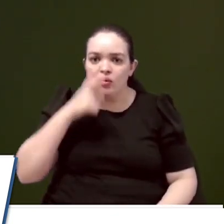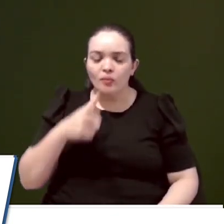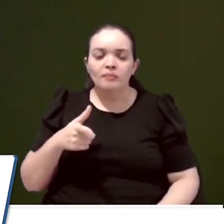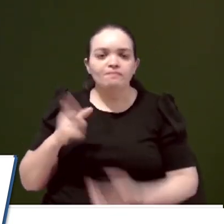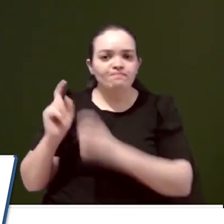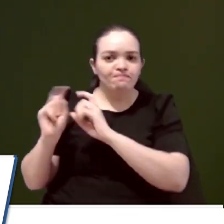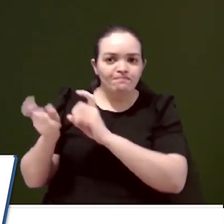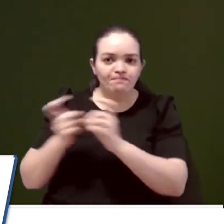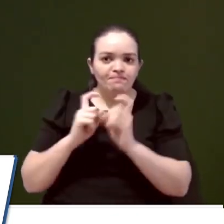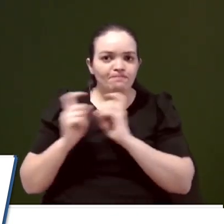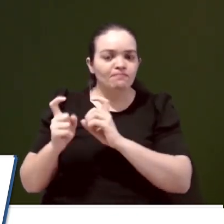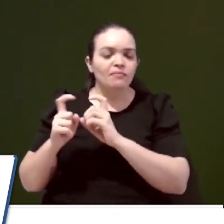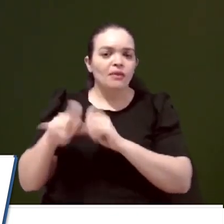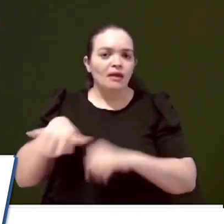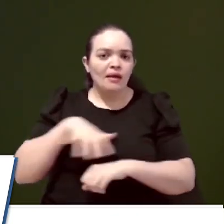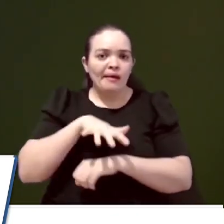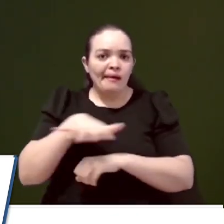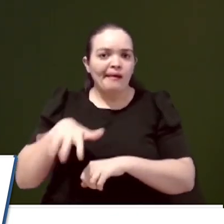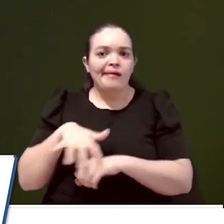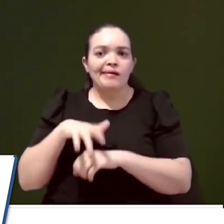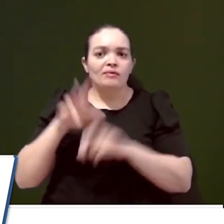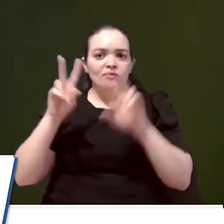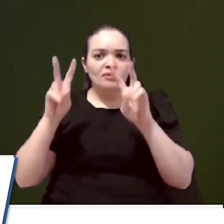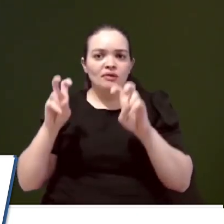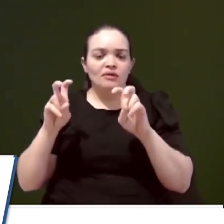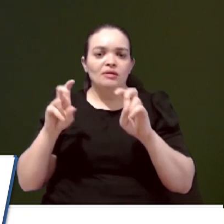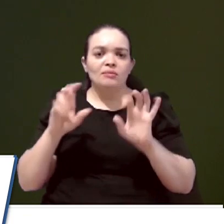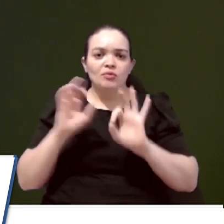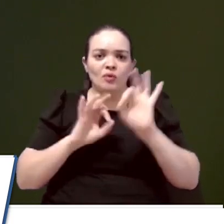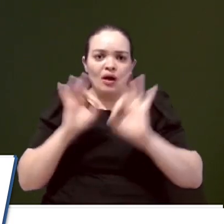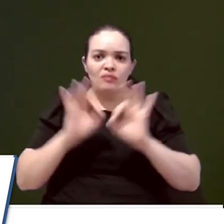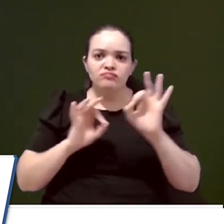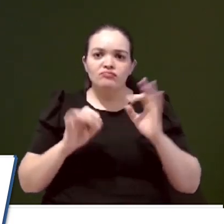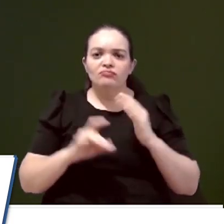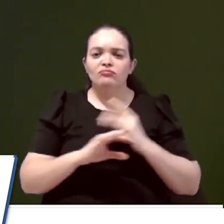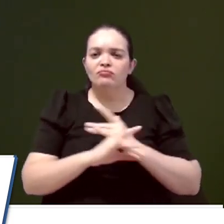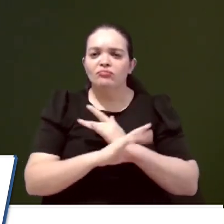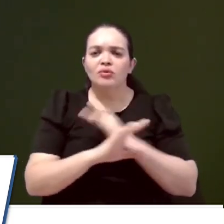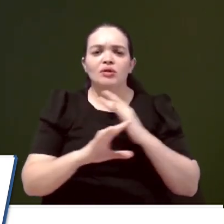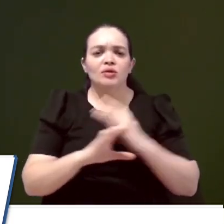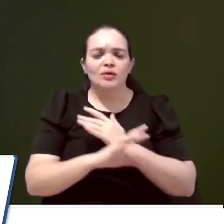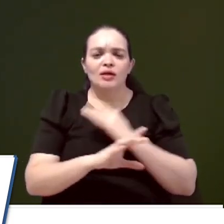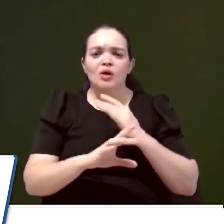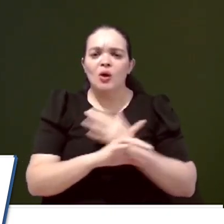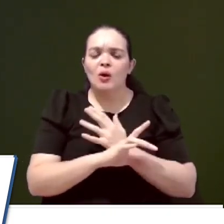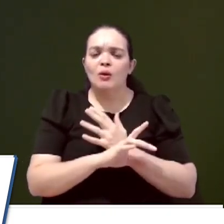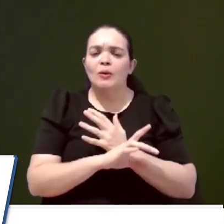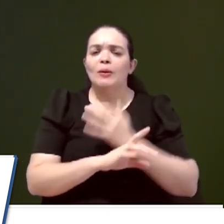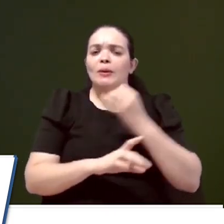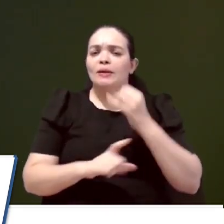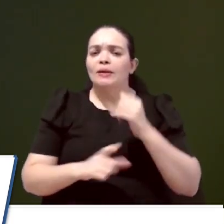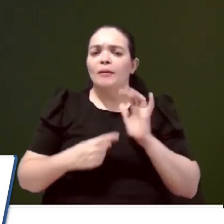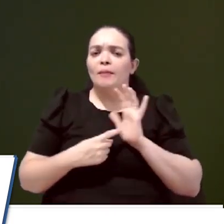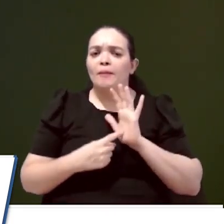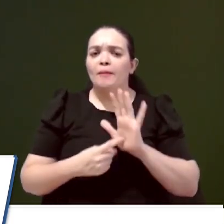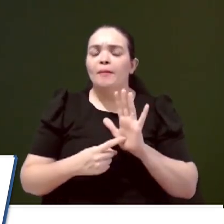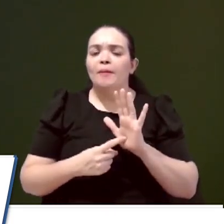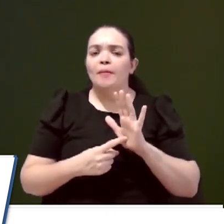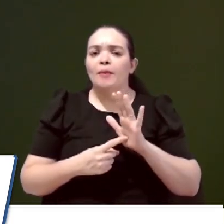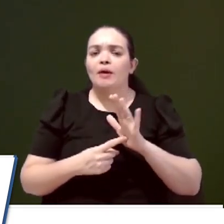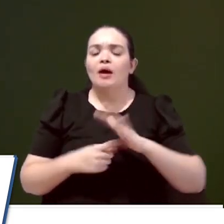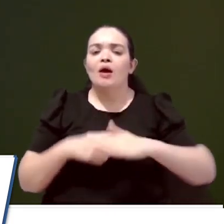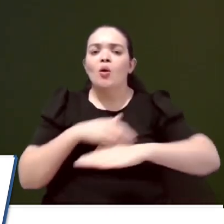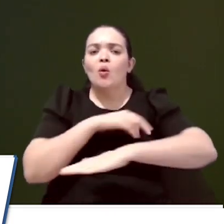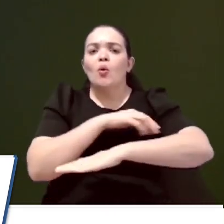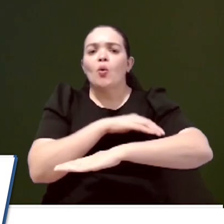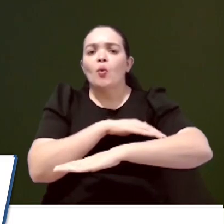essa mobilidade urbana. E reiteradas vezes, a gente fala sobre a ponte do Liporace, a ponte da Vila